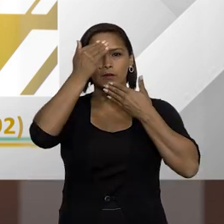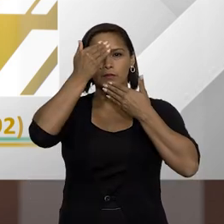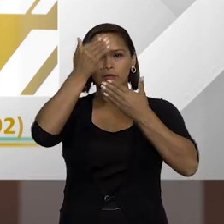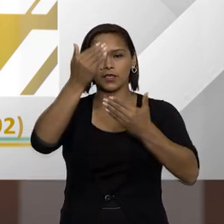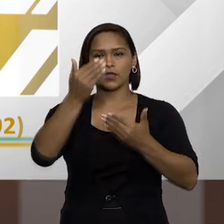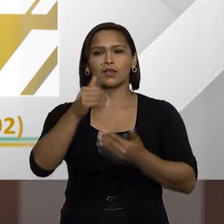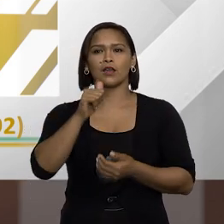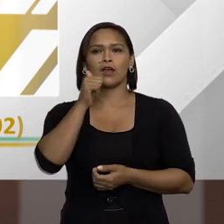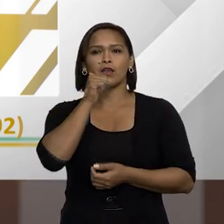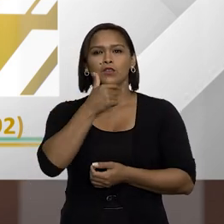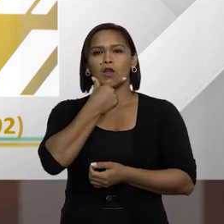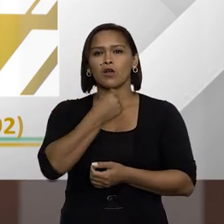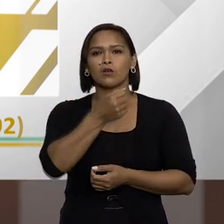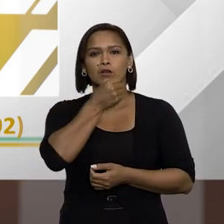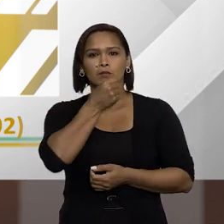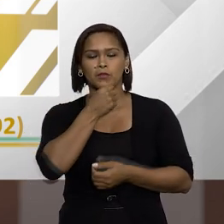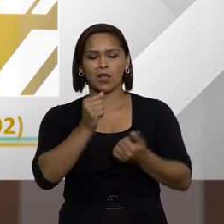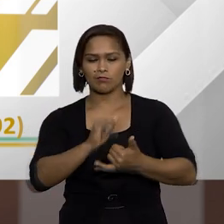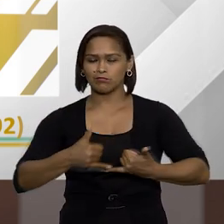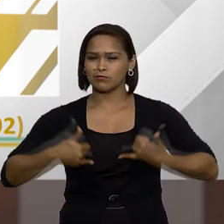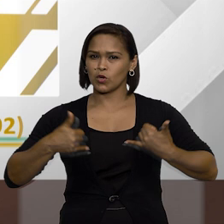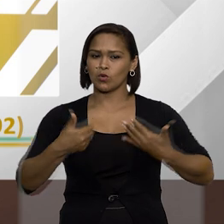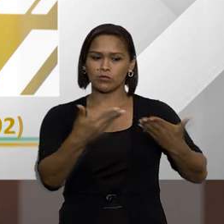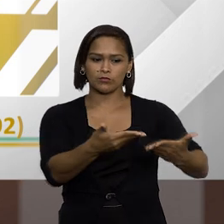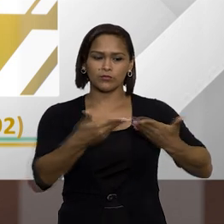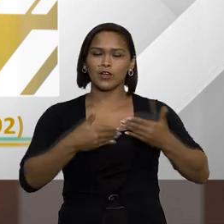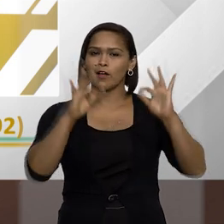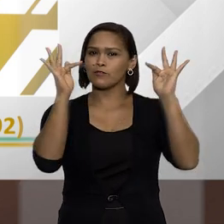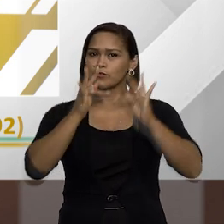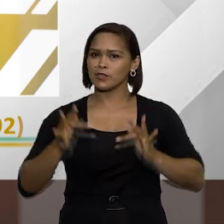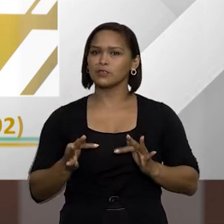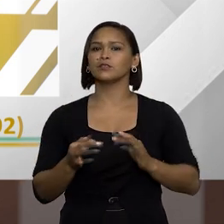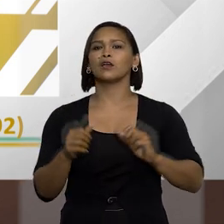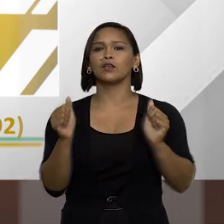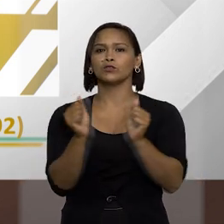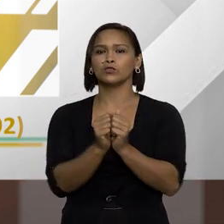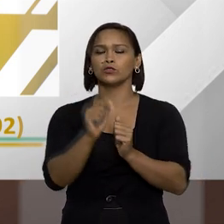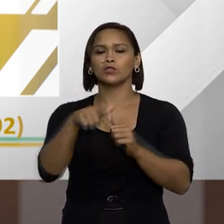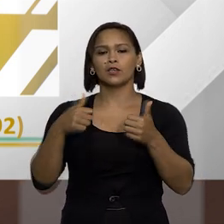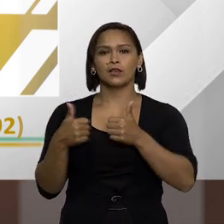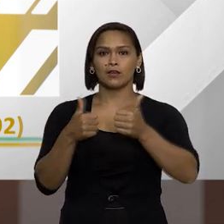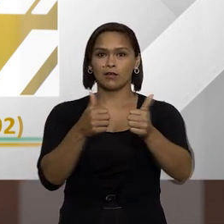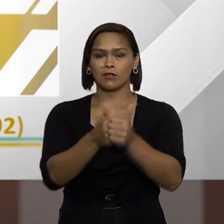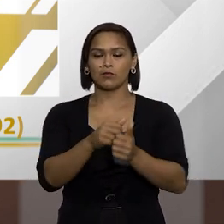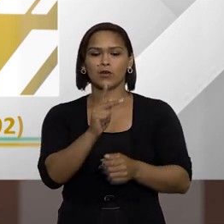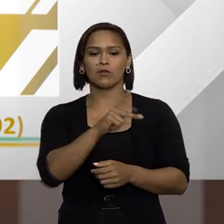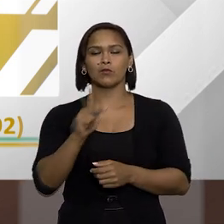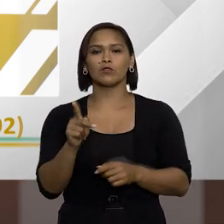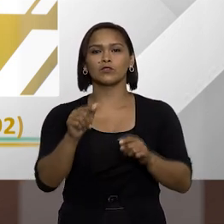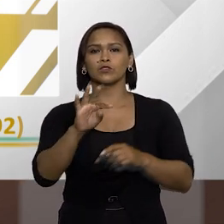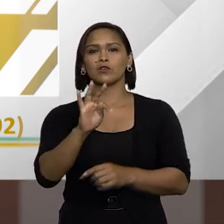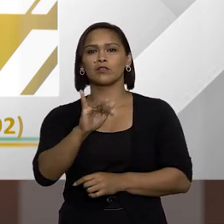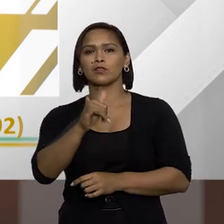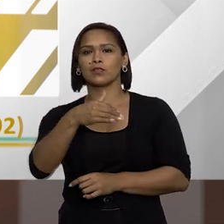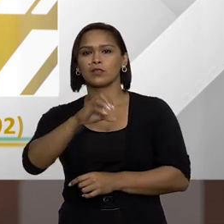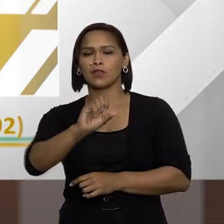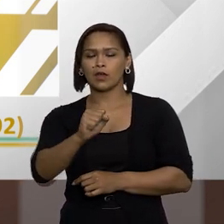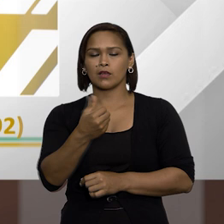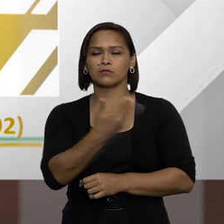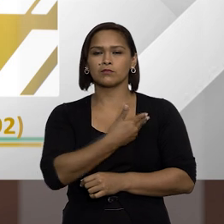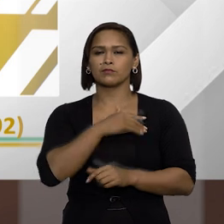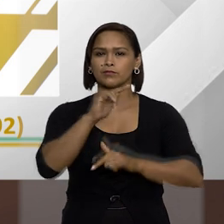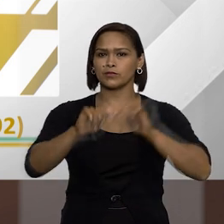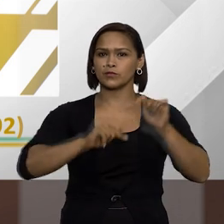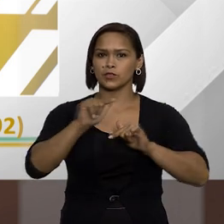Obrigado, Fátima. Obrigado, Tiago. Uma enorme satisfação poder estar aqui com vocês, acompanhado aí do professor Thalios, meu colega